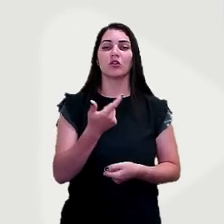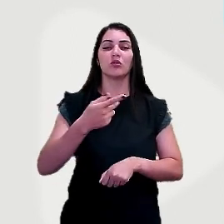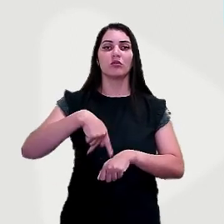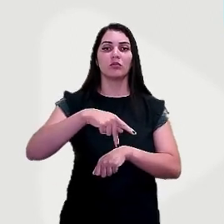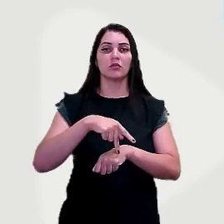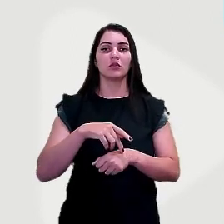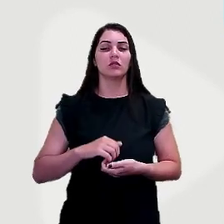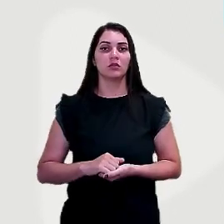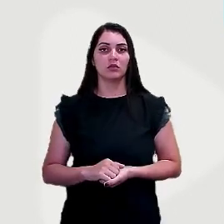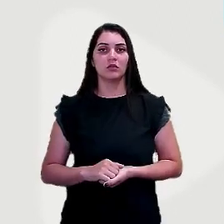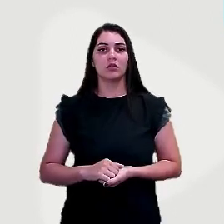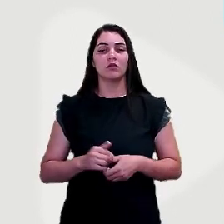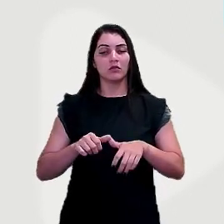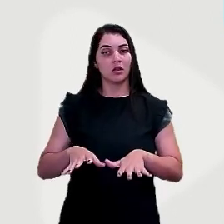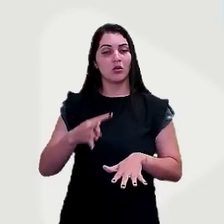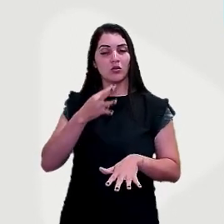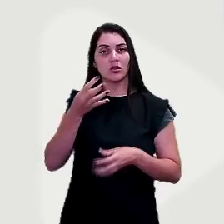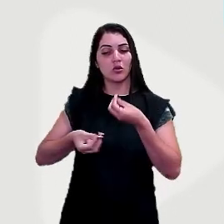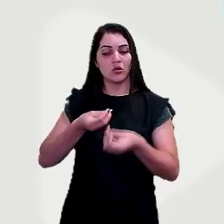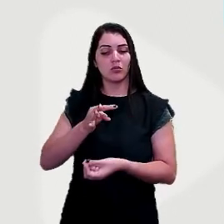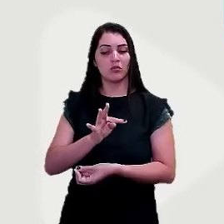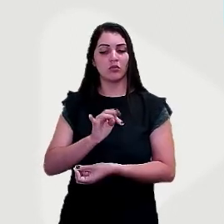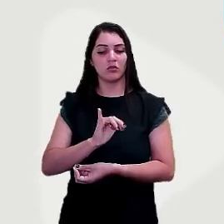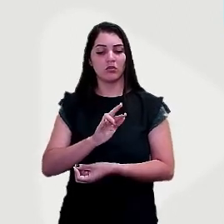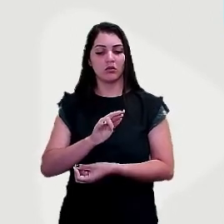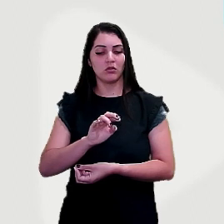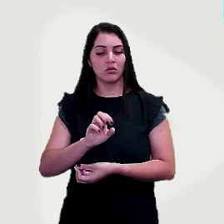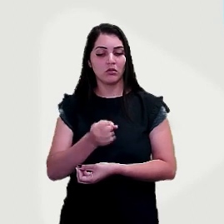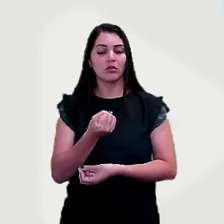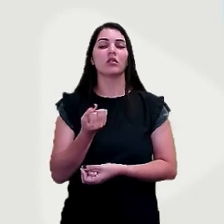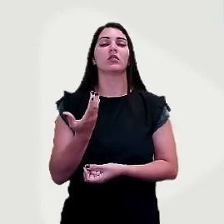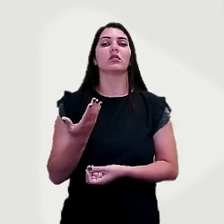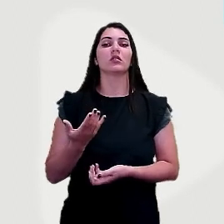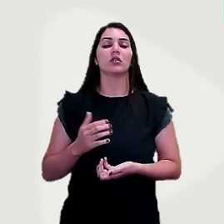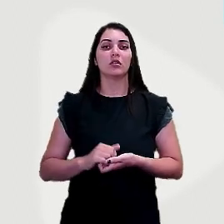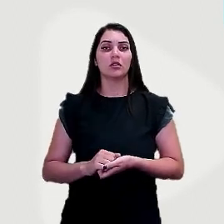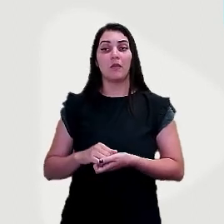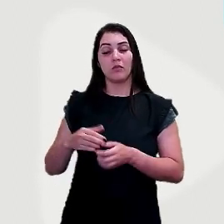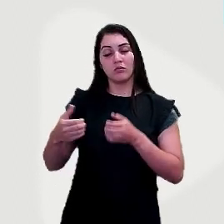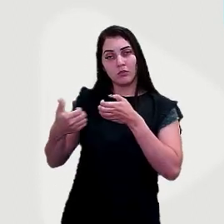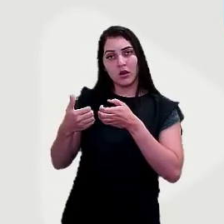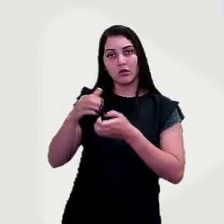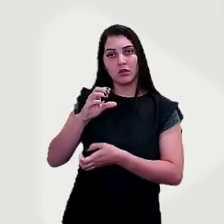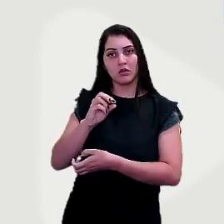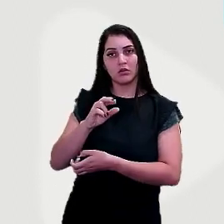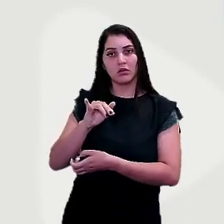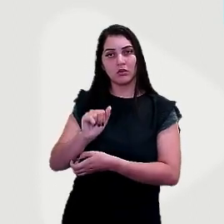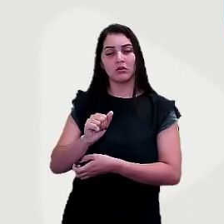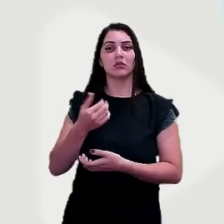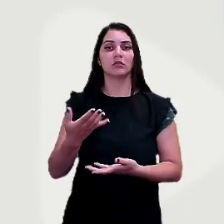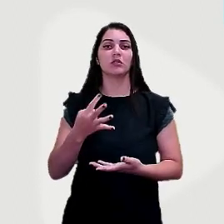que ficaram conhecidos como tigues asiáticos. e o mais próspero deles é a Coreia do Sul, que é a da onde a gente conhece